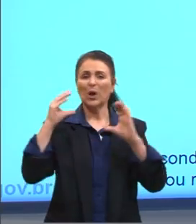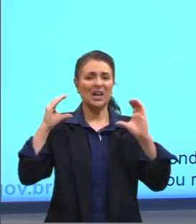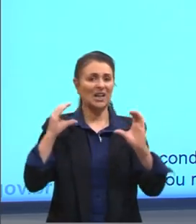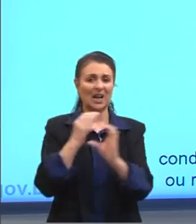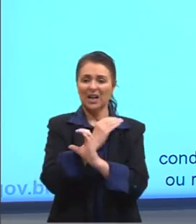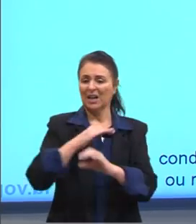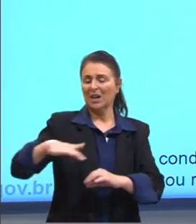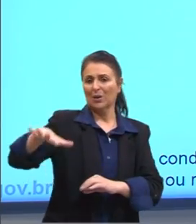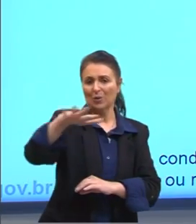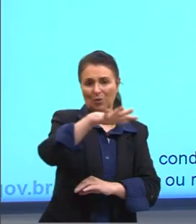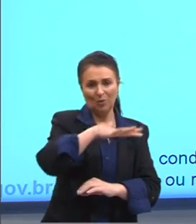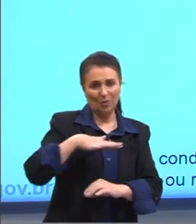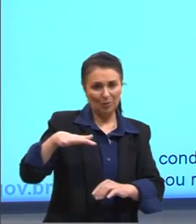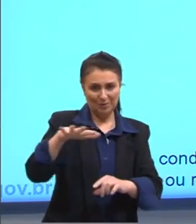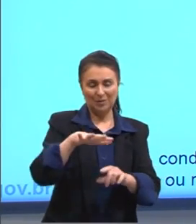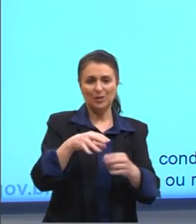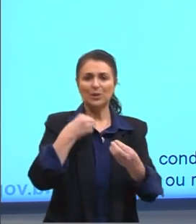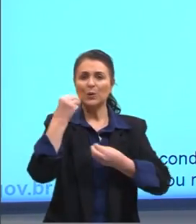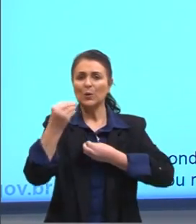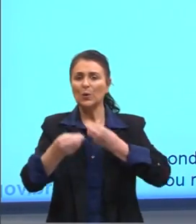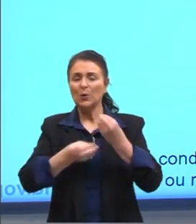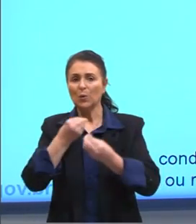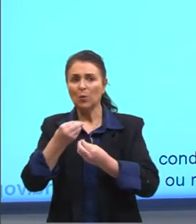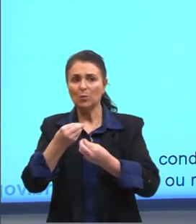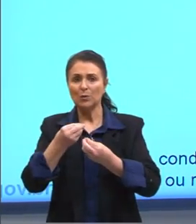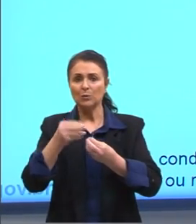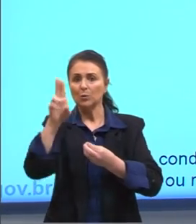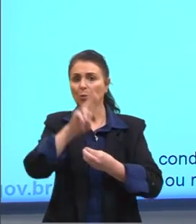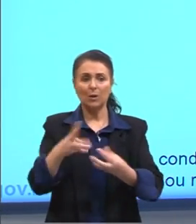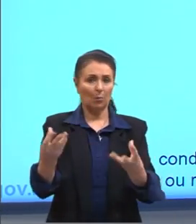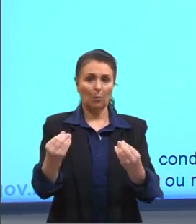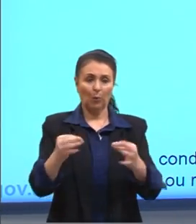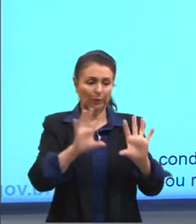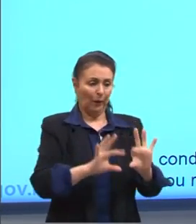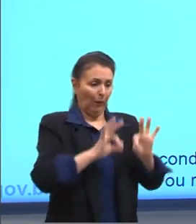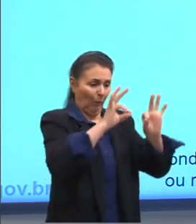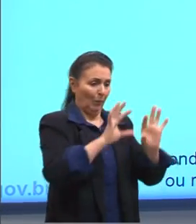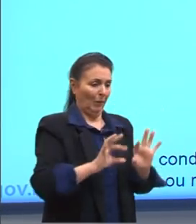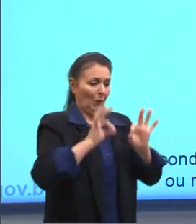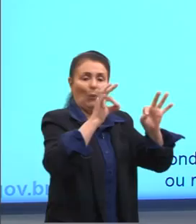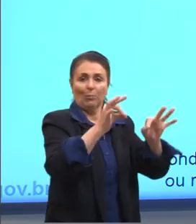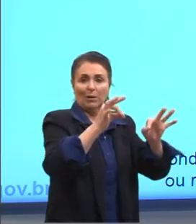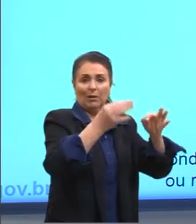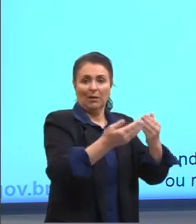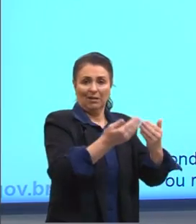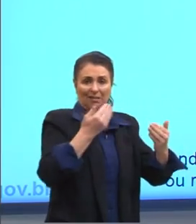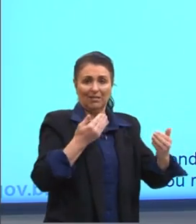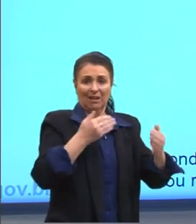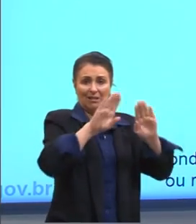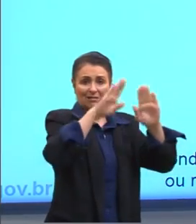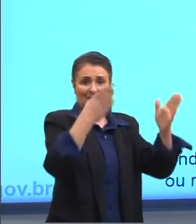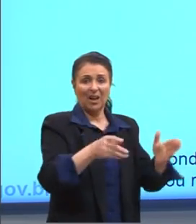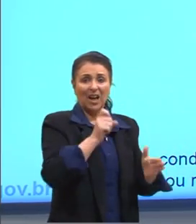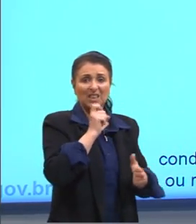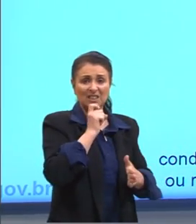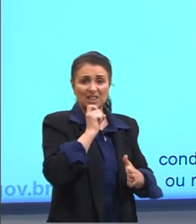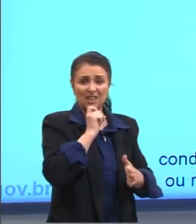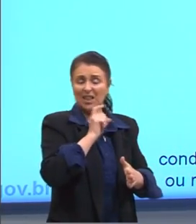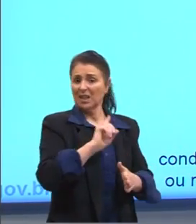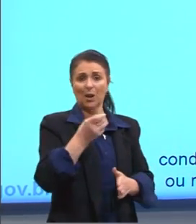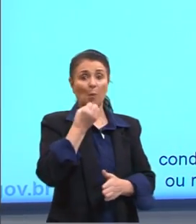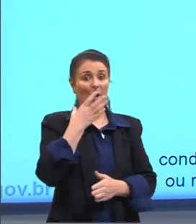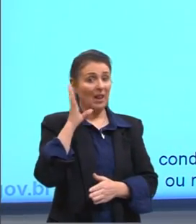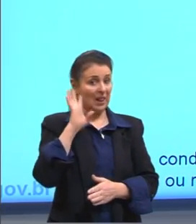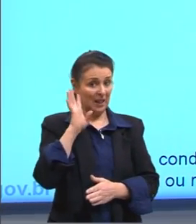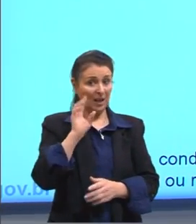tão bem quanto seria, né? Se você enchesse aqui de roupas, né? Pra secar. Então, não é uma prática legal, né? De se fazer